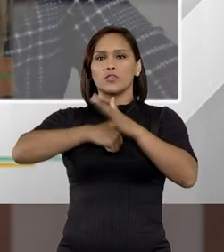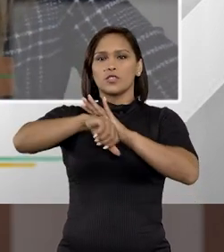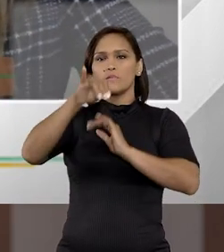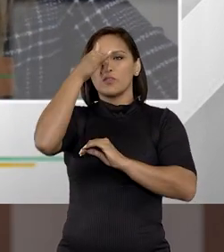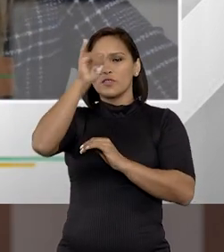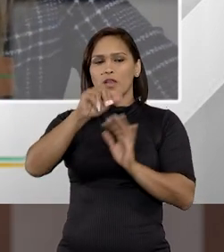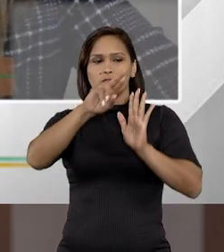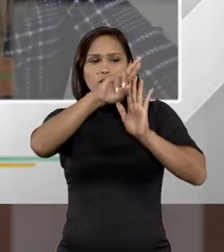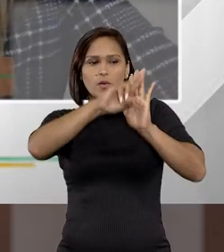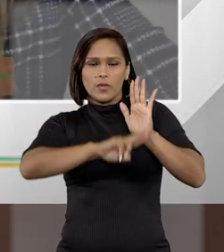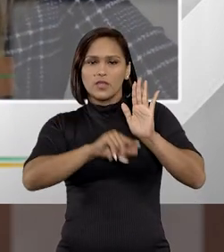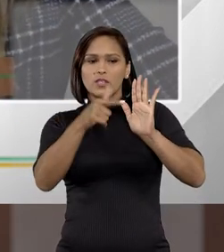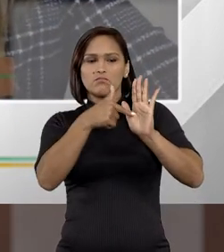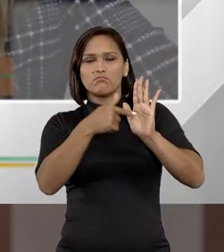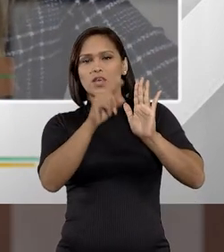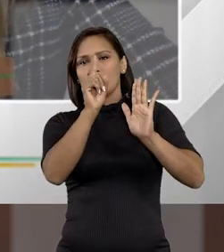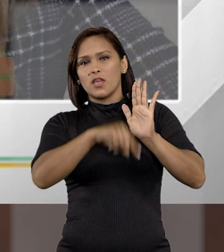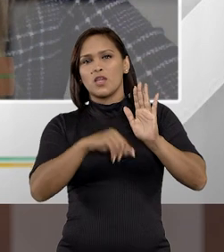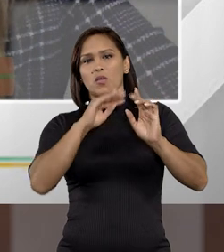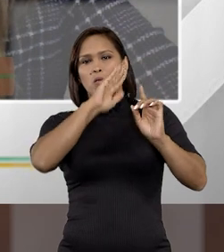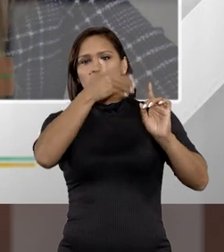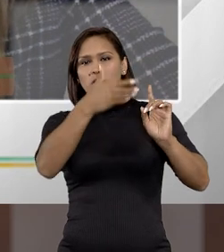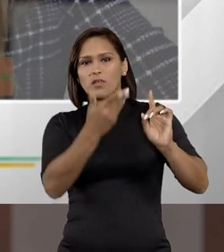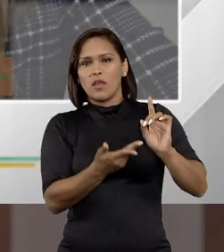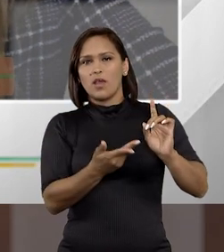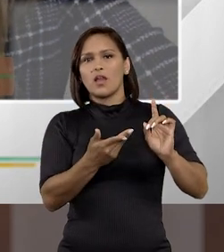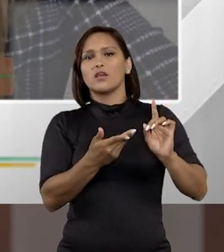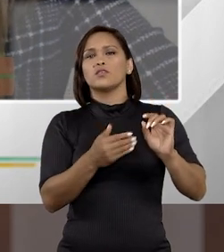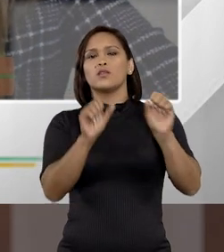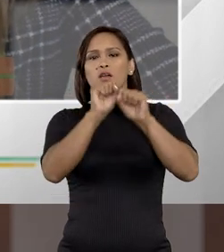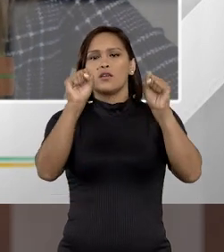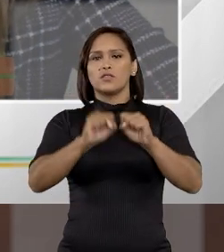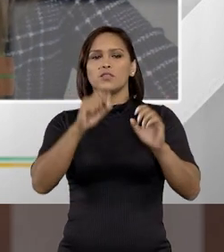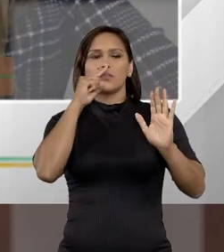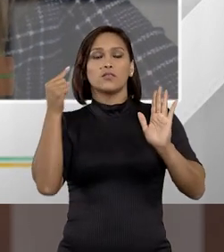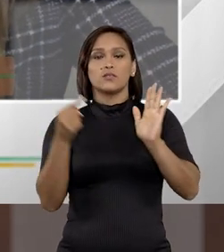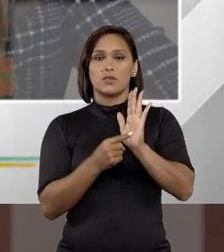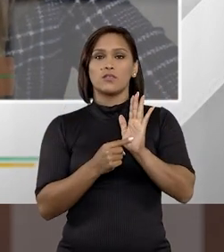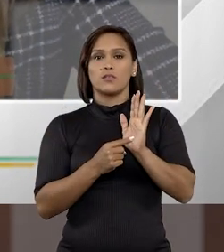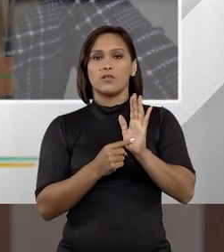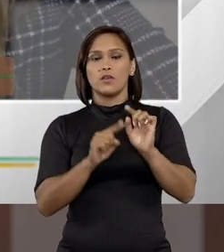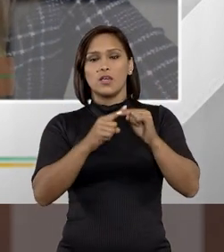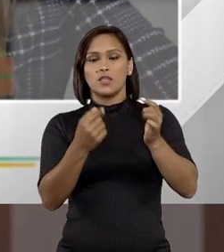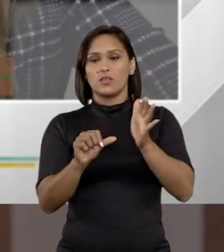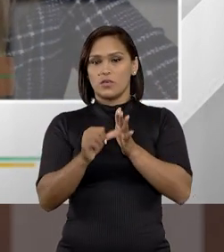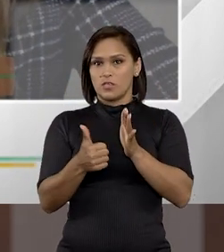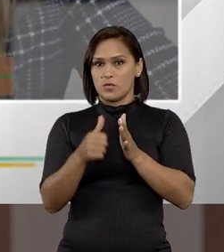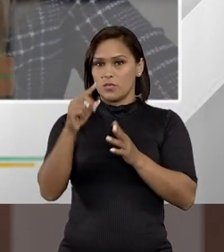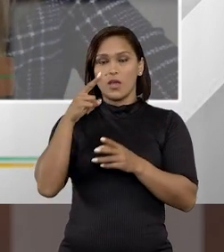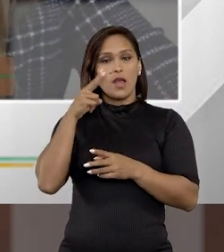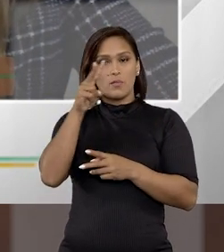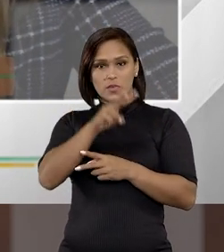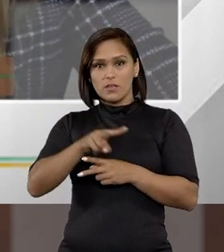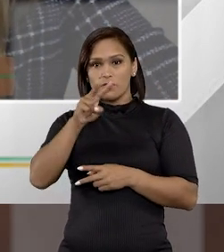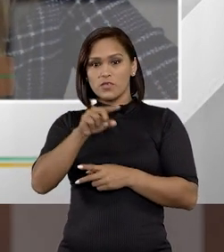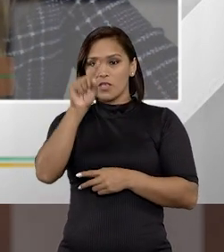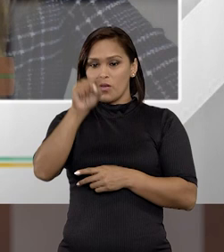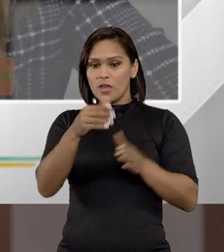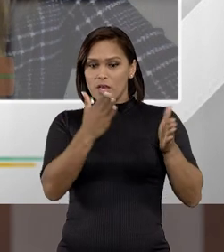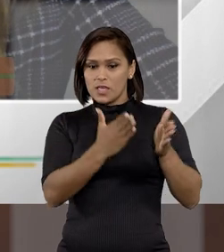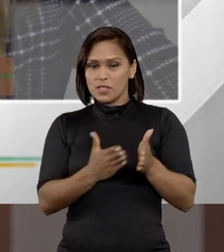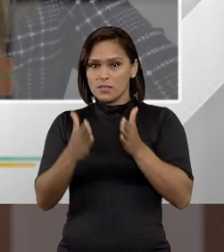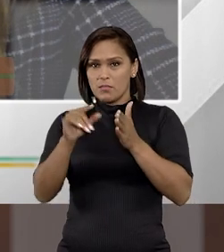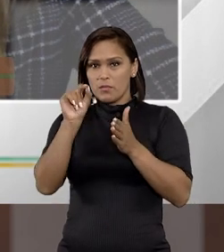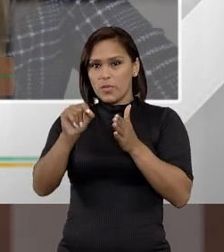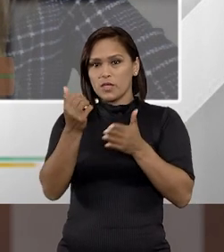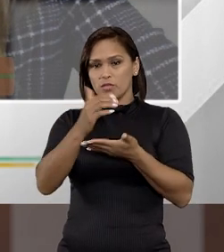-crime trouxe essa vedação justamente em homenagem ao sistema acusatório. Então, esse é o primeiro ponto, na minha visão, essa